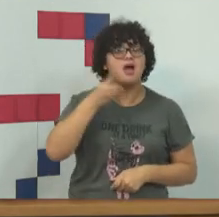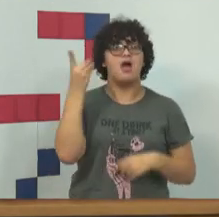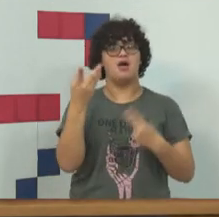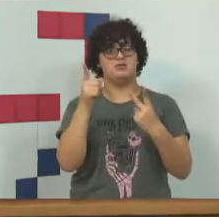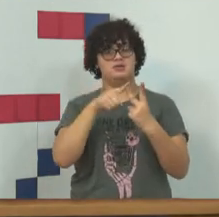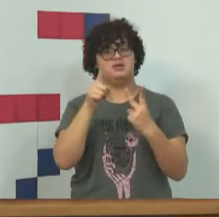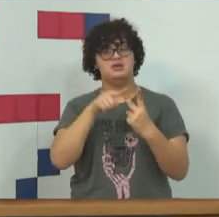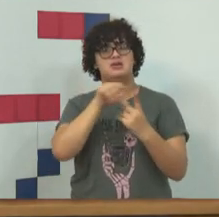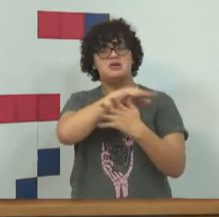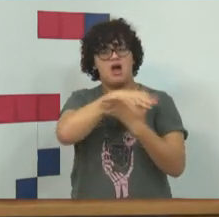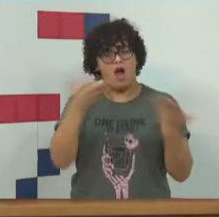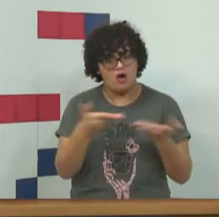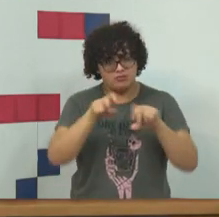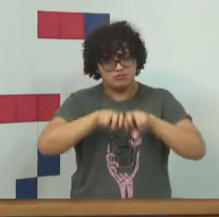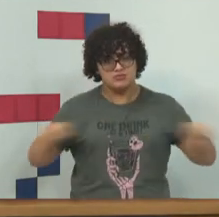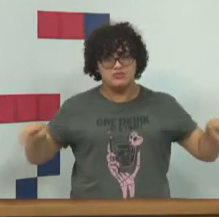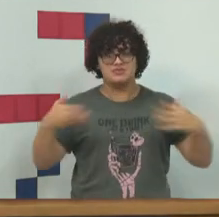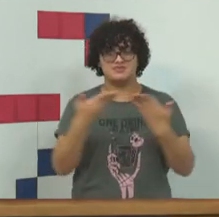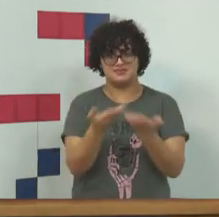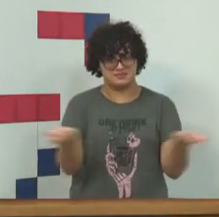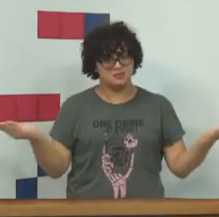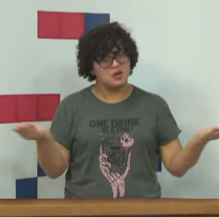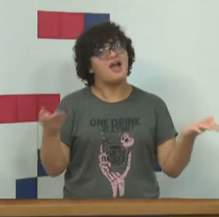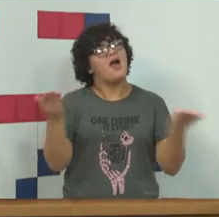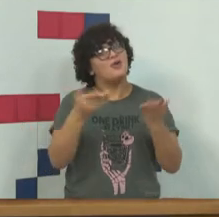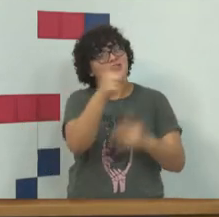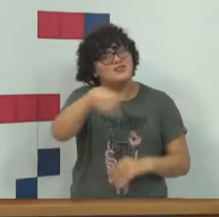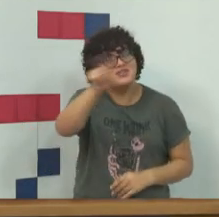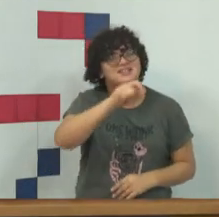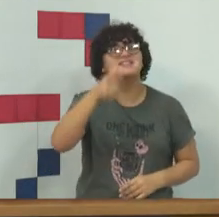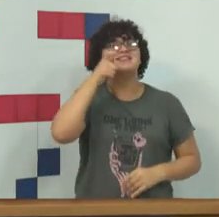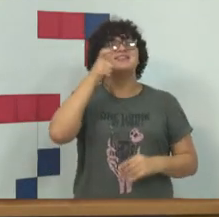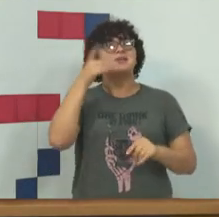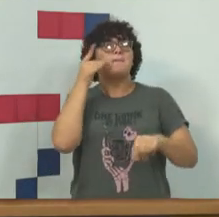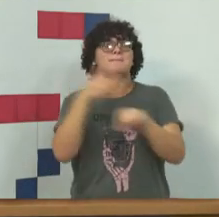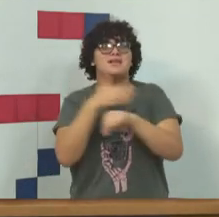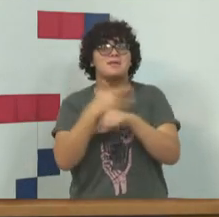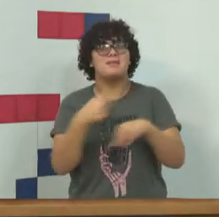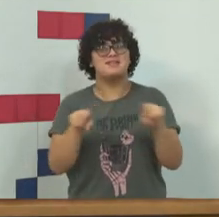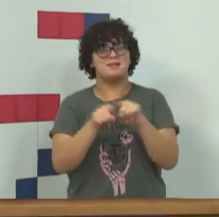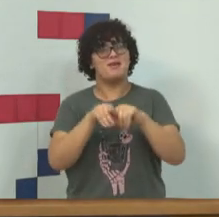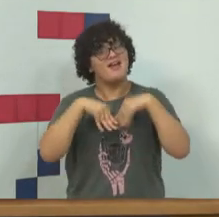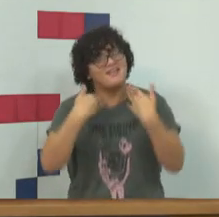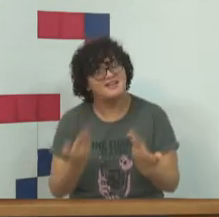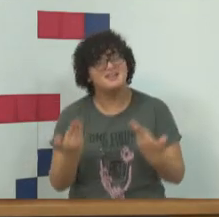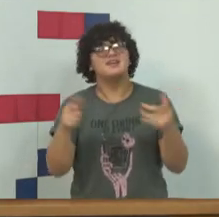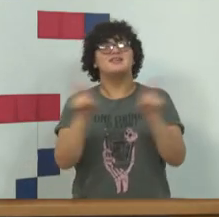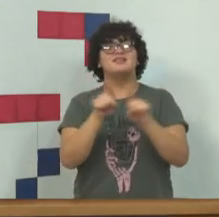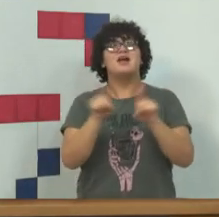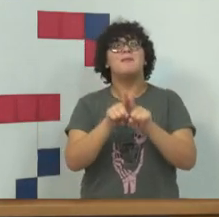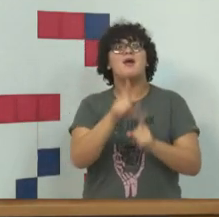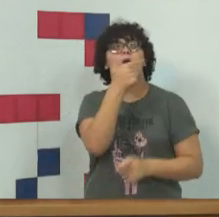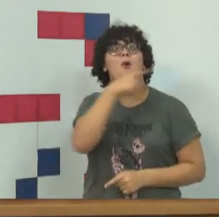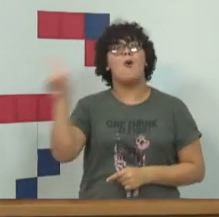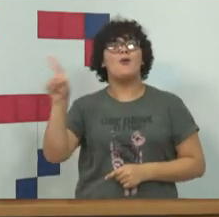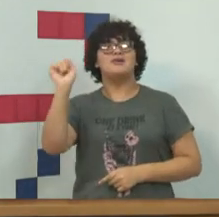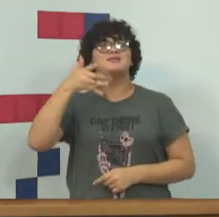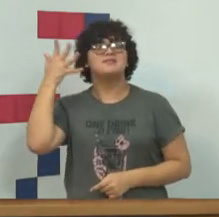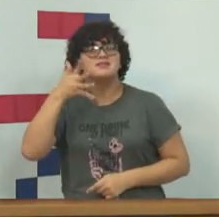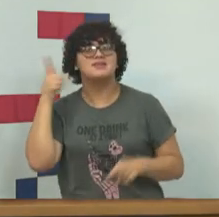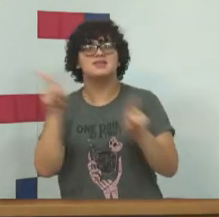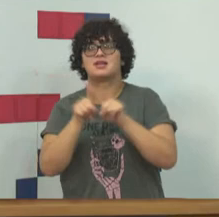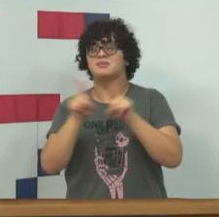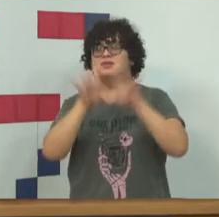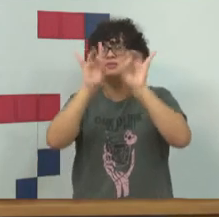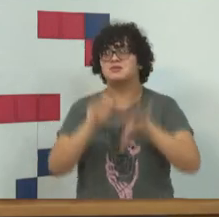aos membros da mesa, a você que está assistindo, a participar também. Assista as nossas outras lives. Nós tivemos colaboração